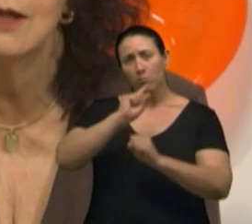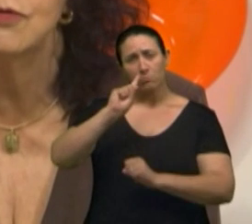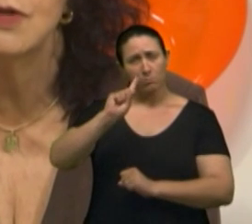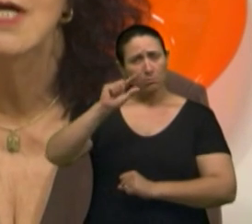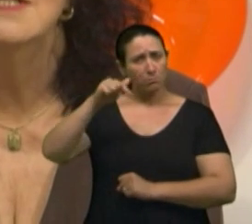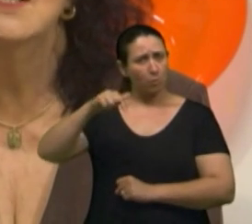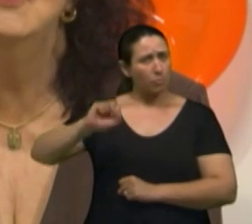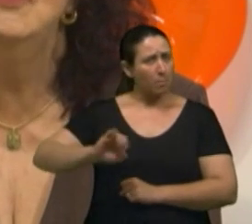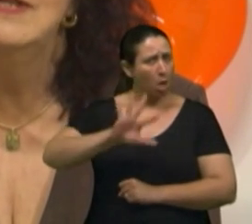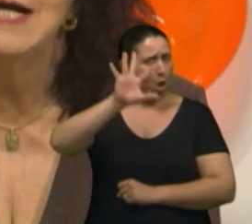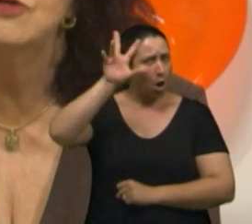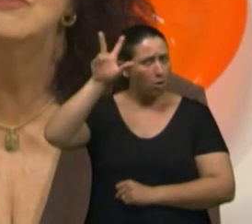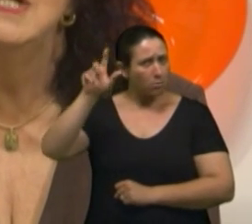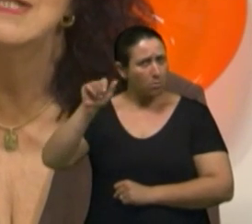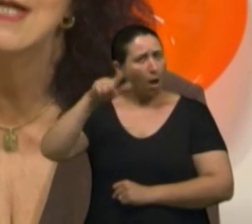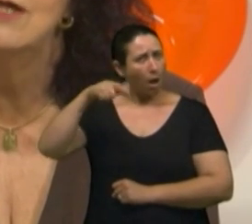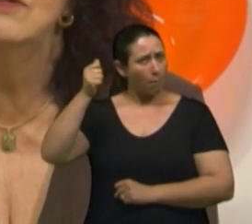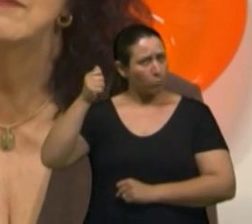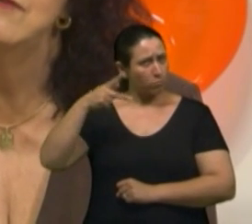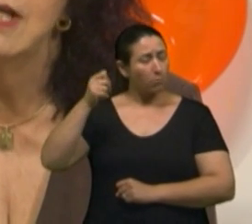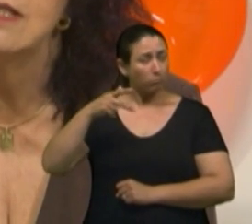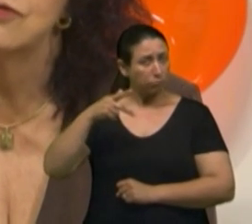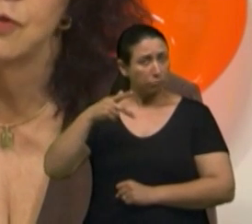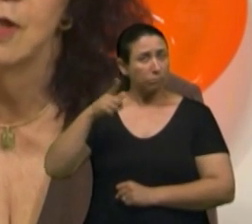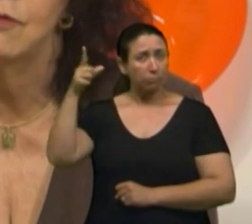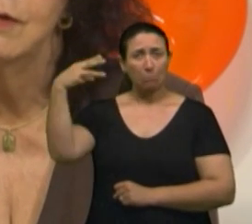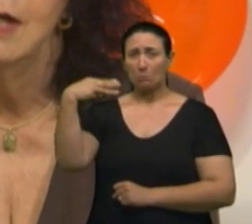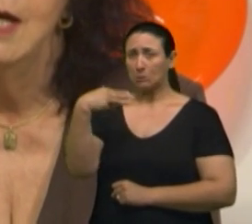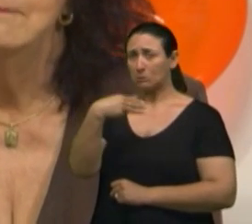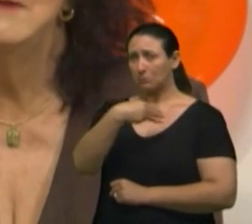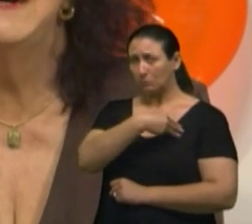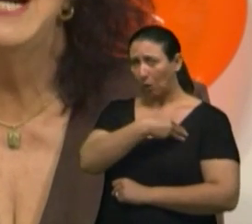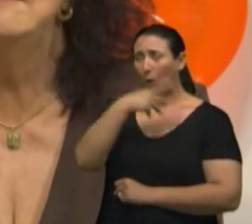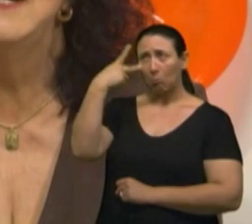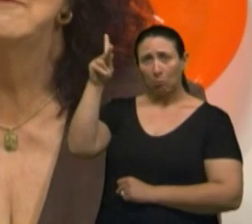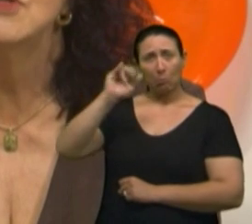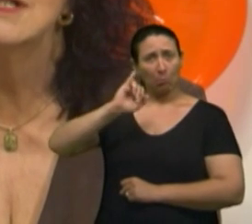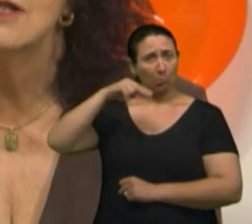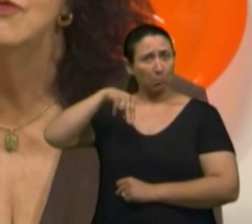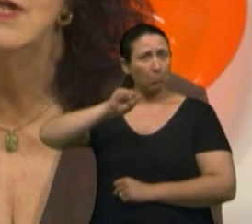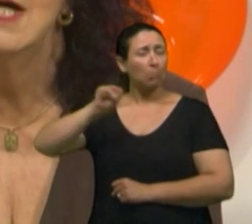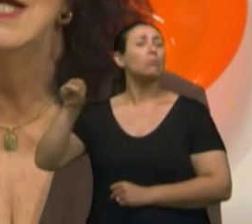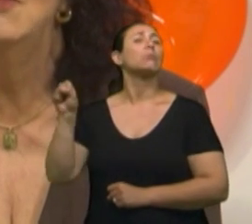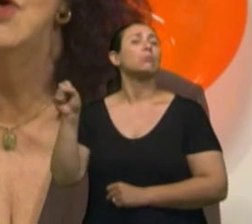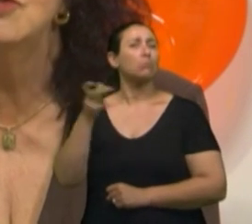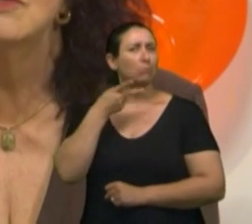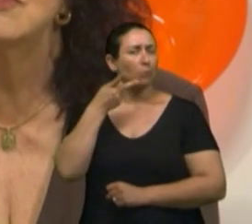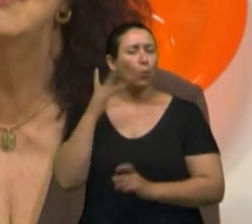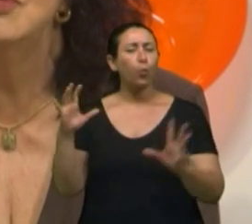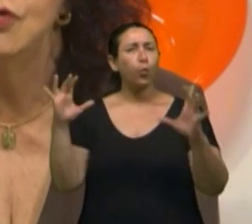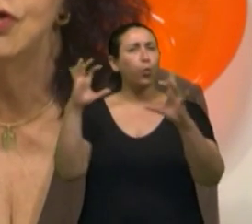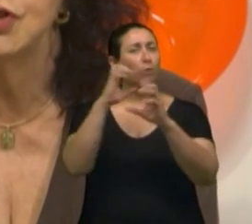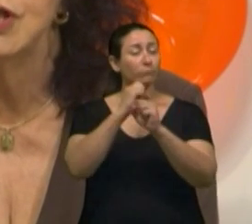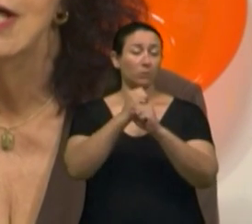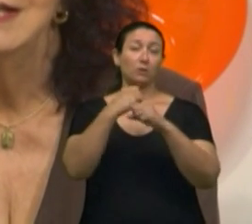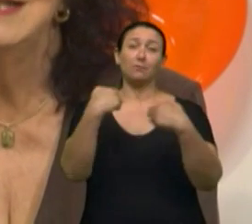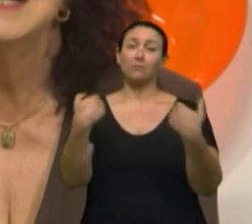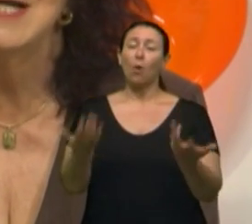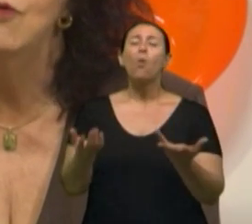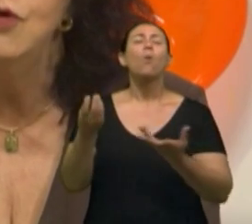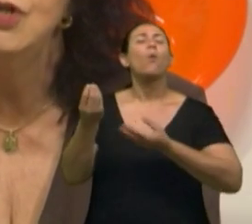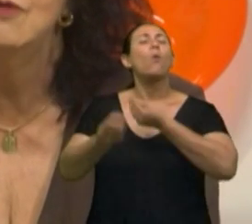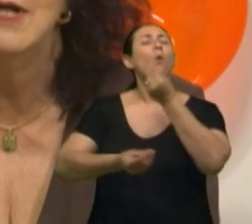aposentados, segundo dados do Ministério da Previdência Social. Preparar para aposentadoria é o nosso assunto de hoje.